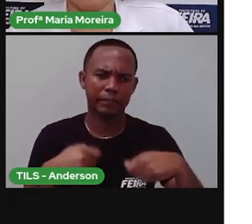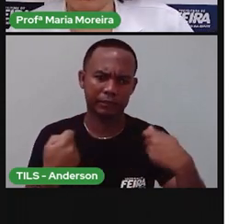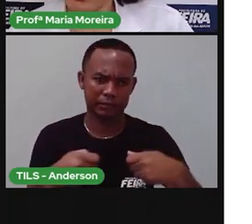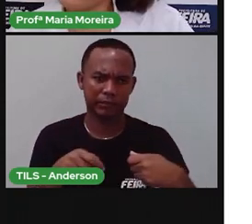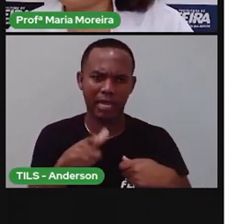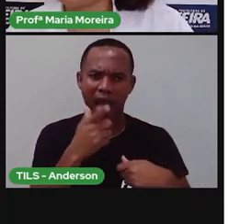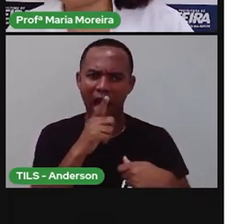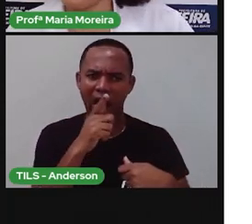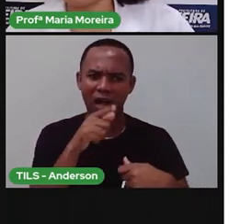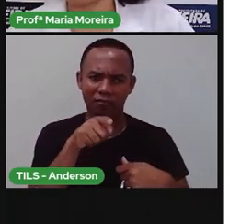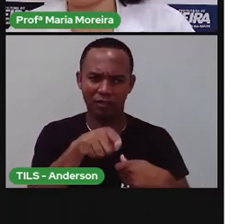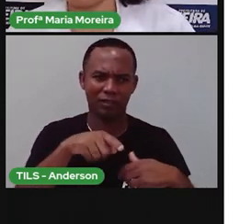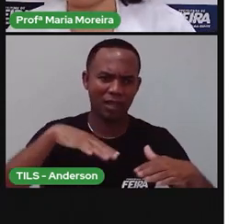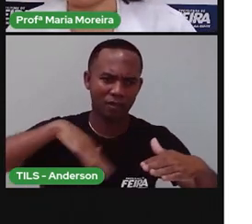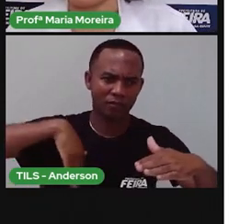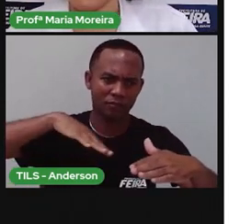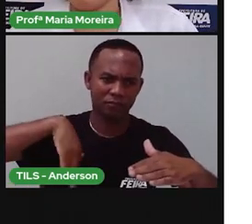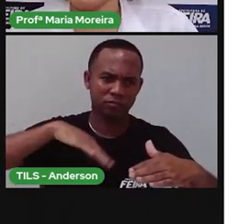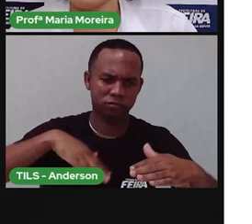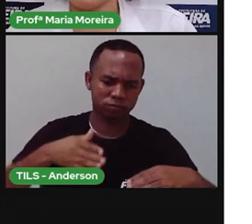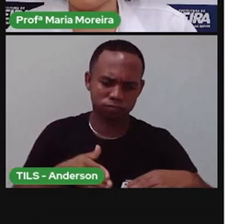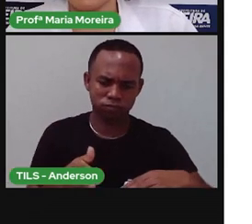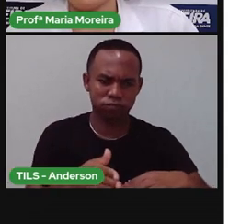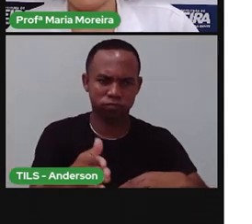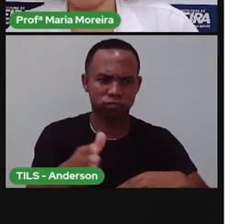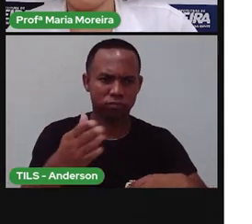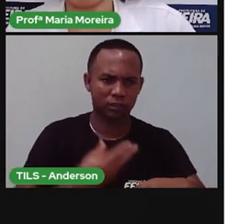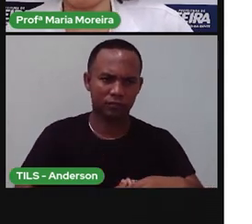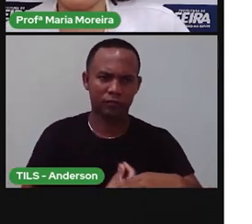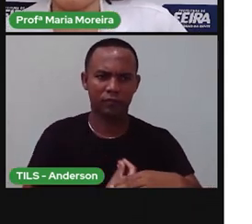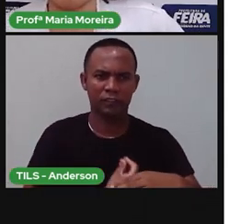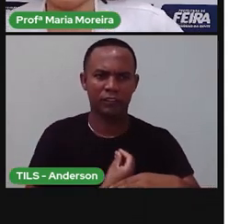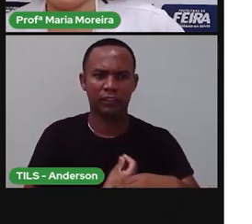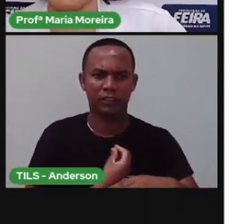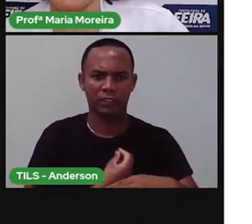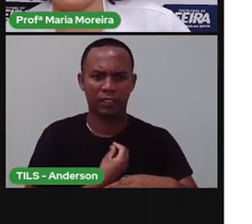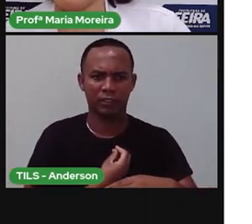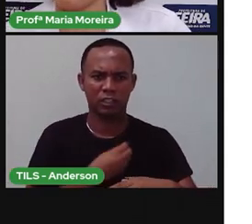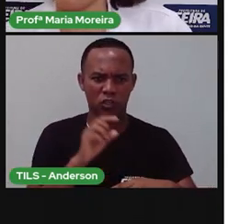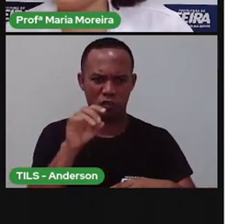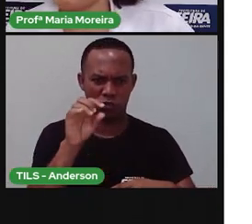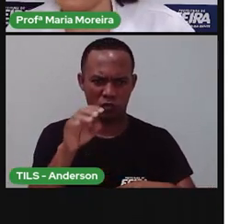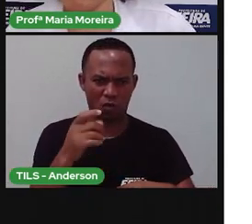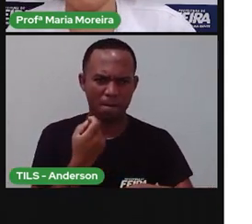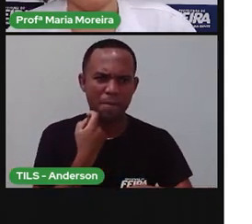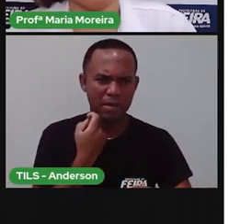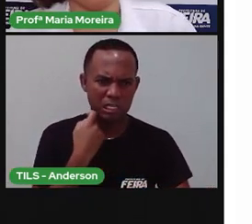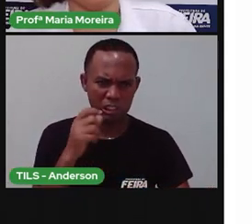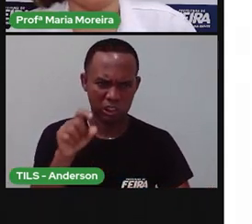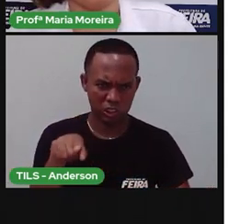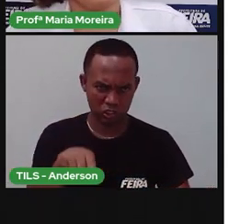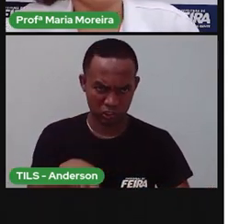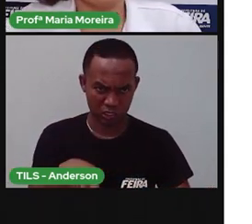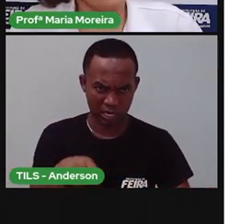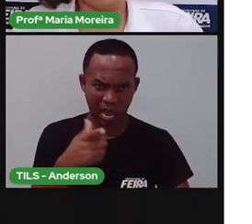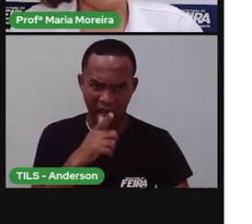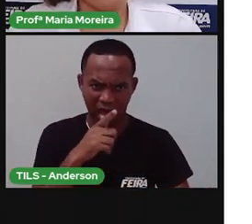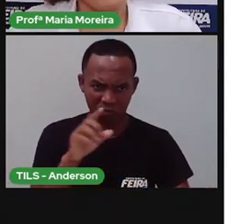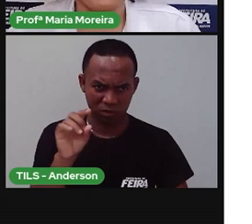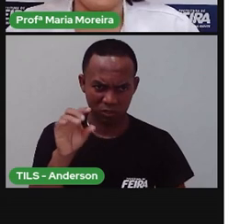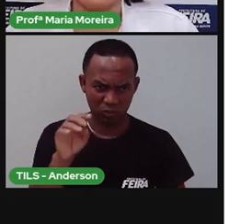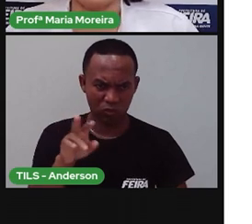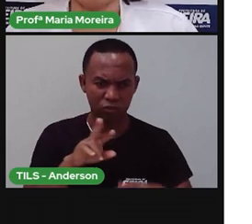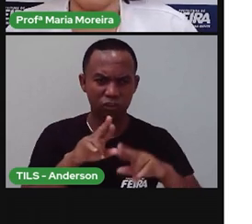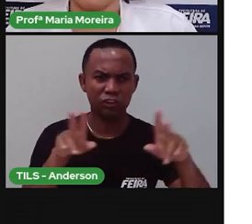Então, é só os peixes que vivem nas águas? E aí, perguntinha para vocês. A Pro, inclusive, já falou sobre isso. Será que